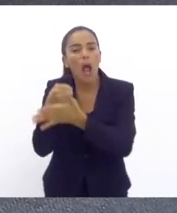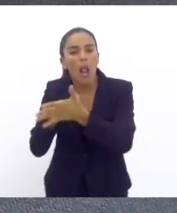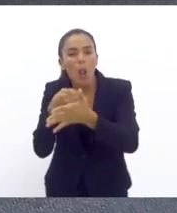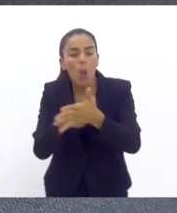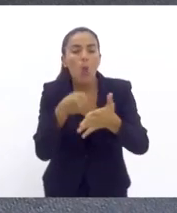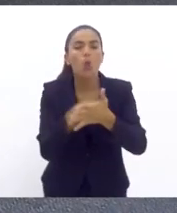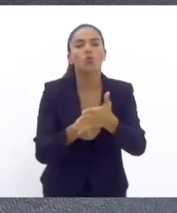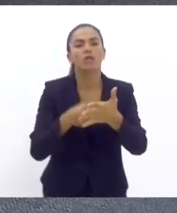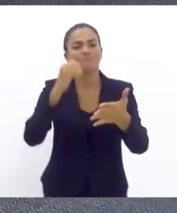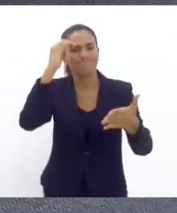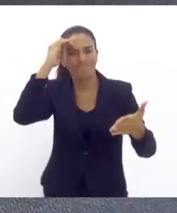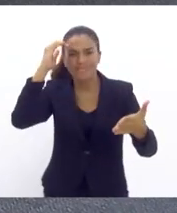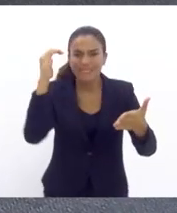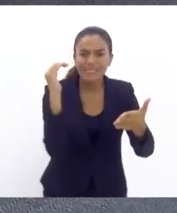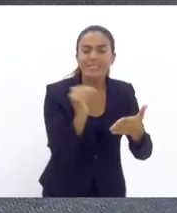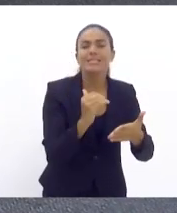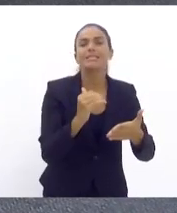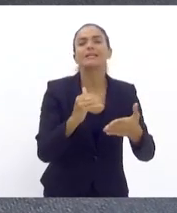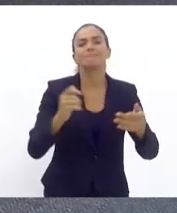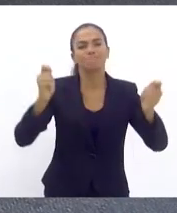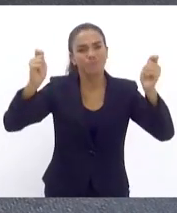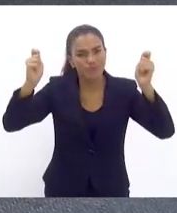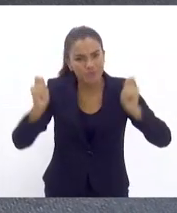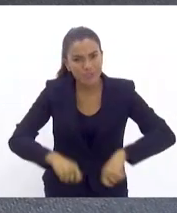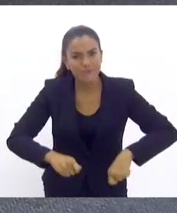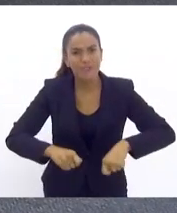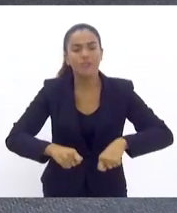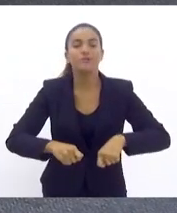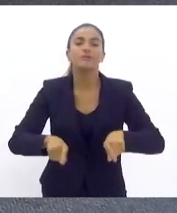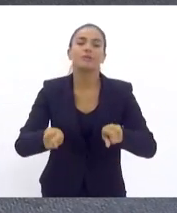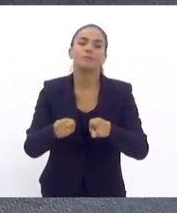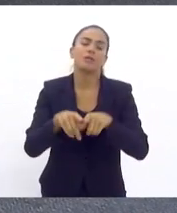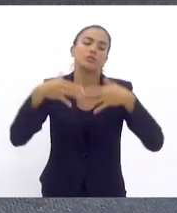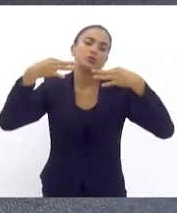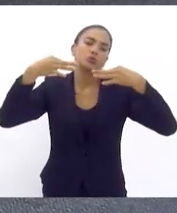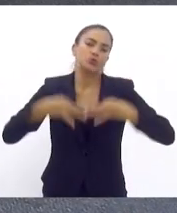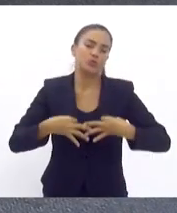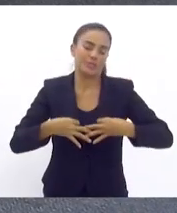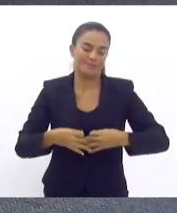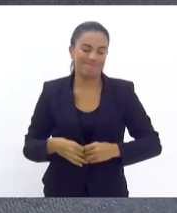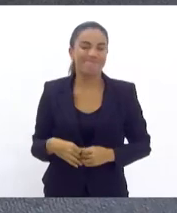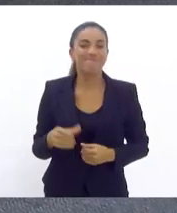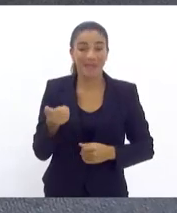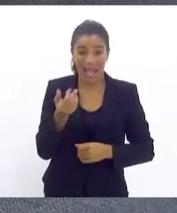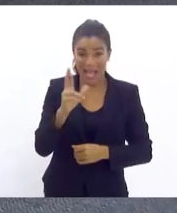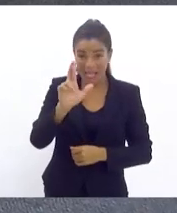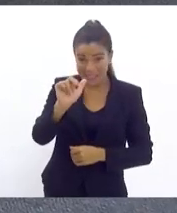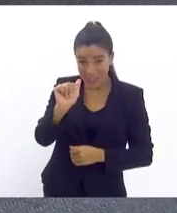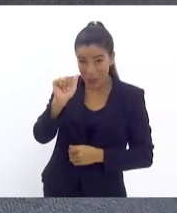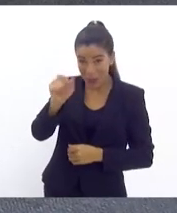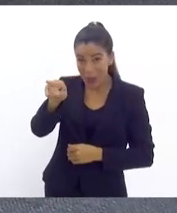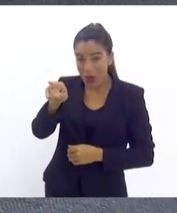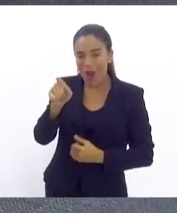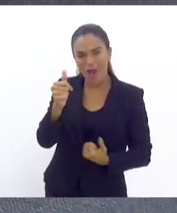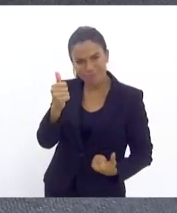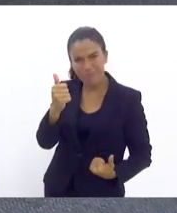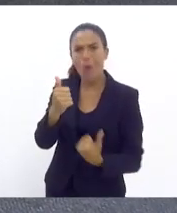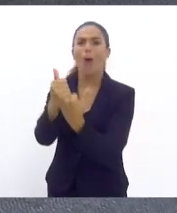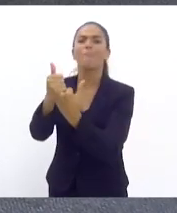luta digna, possível e justa. Então, a senhora conte com o meu apoio, com a minha